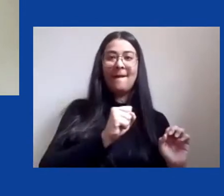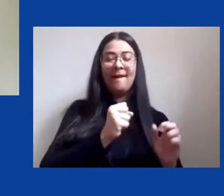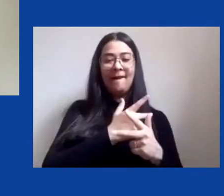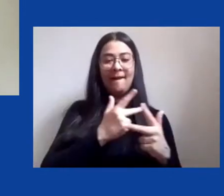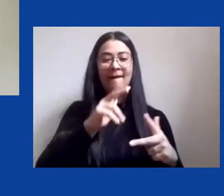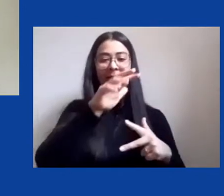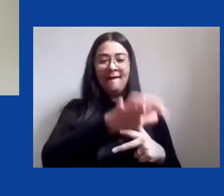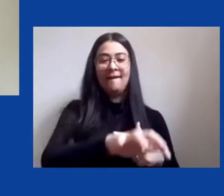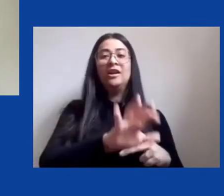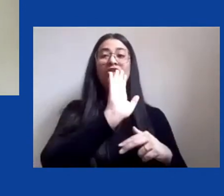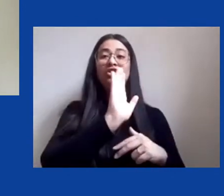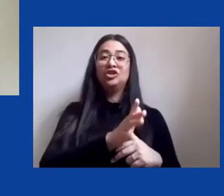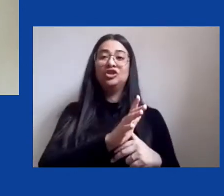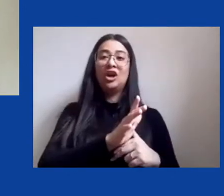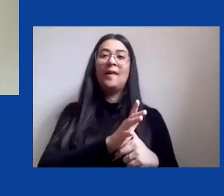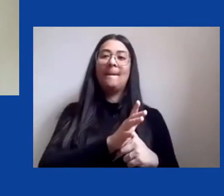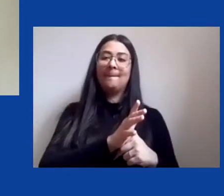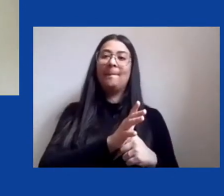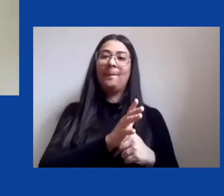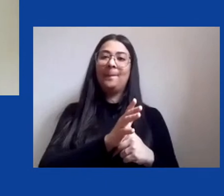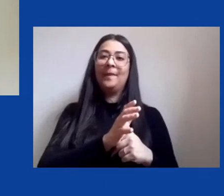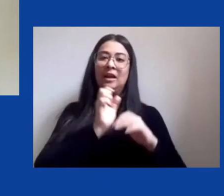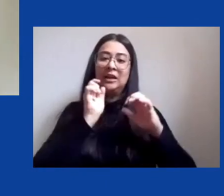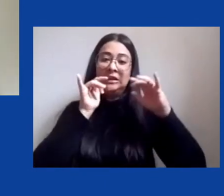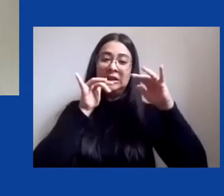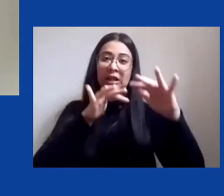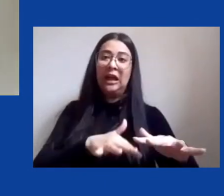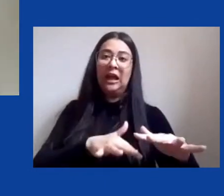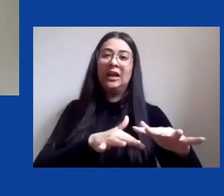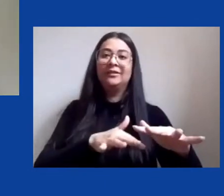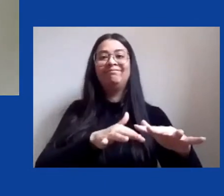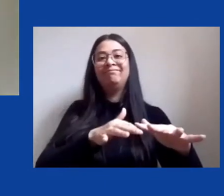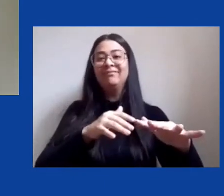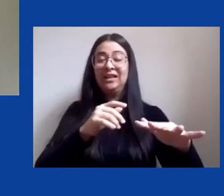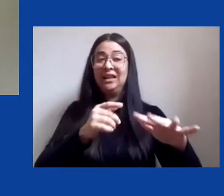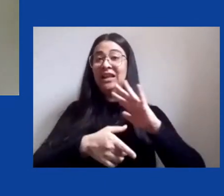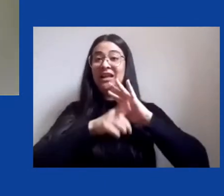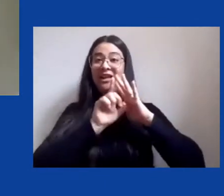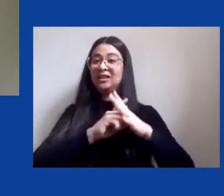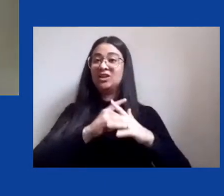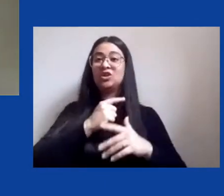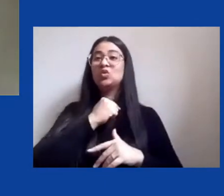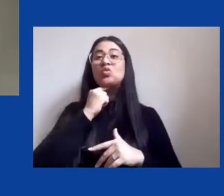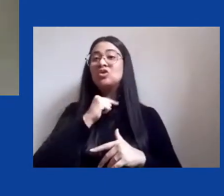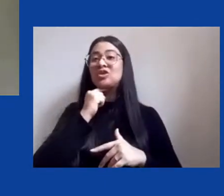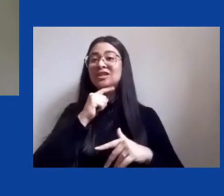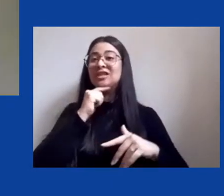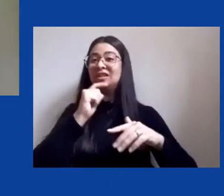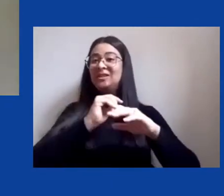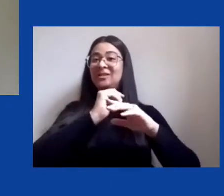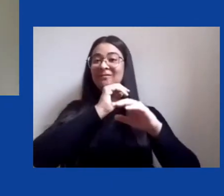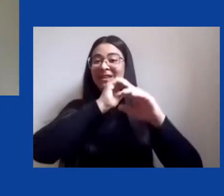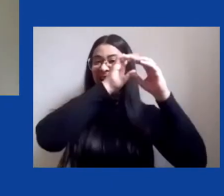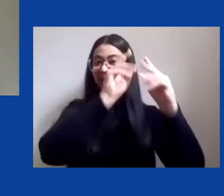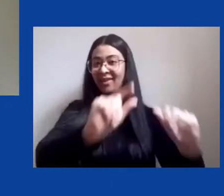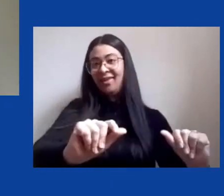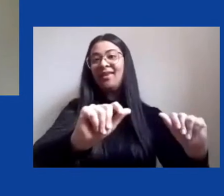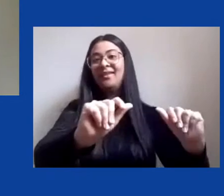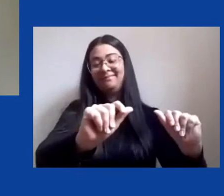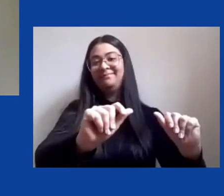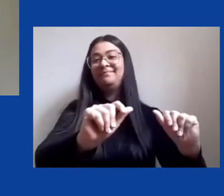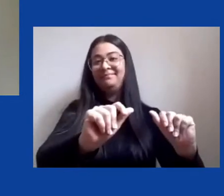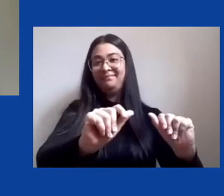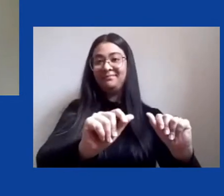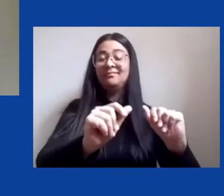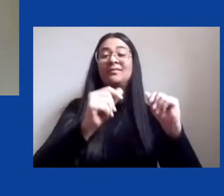anteriores não conseguiram destruir por completo. Isso é complementado com a